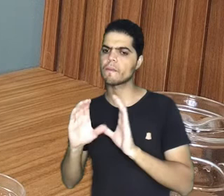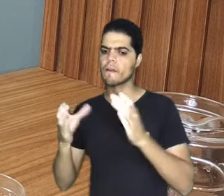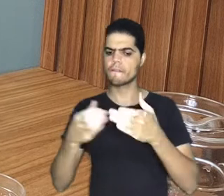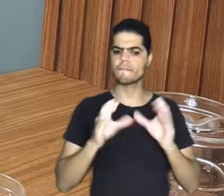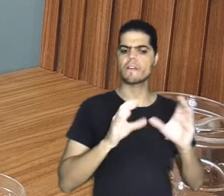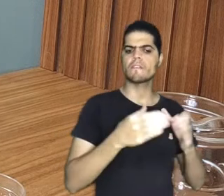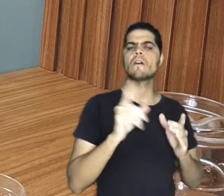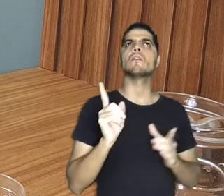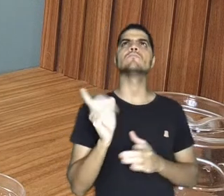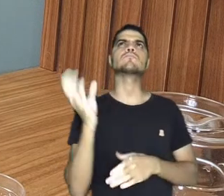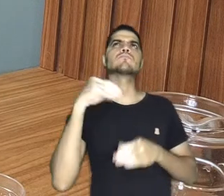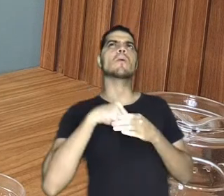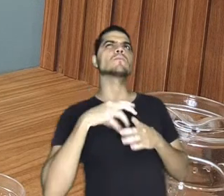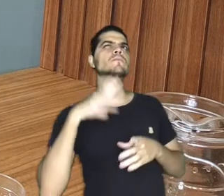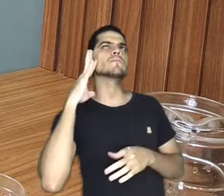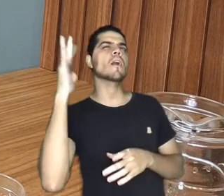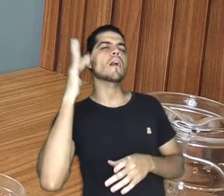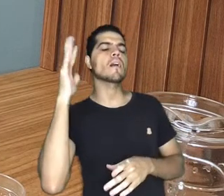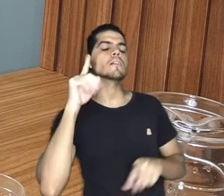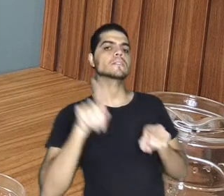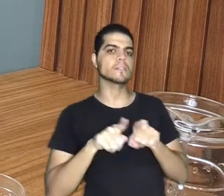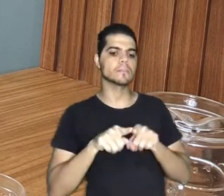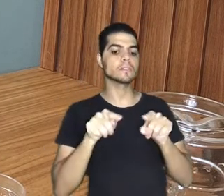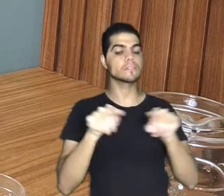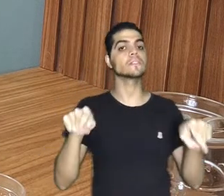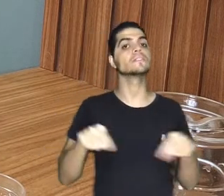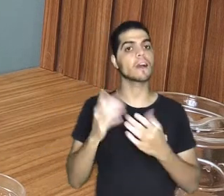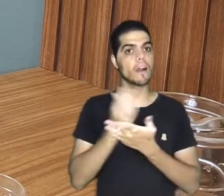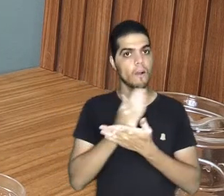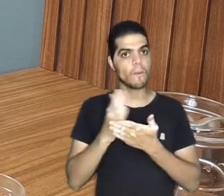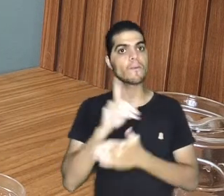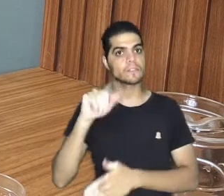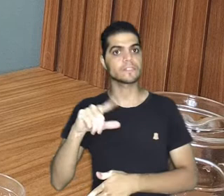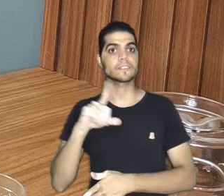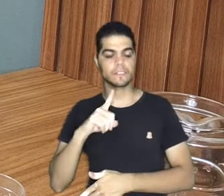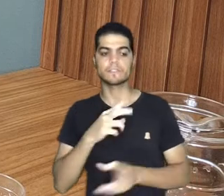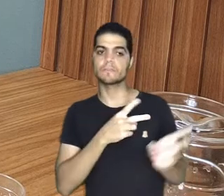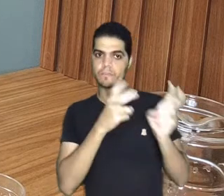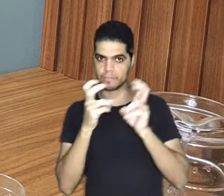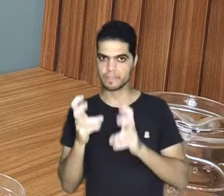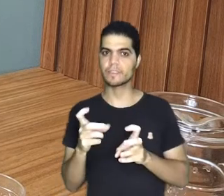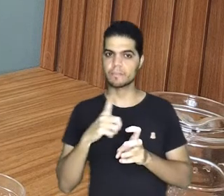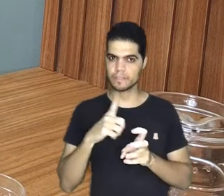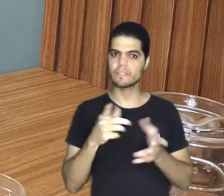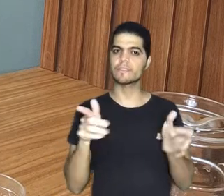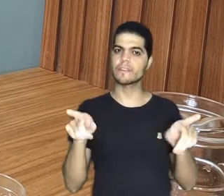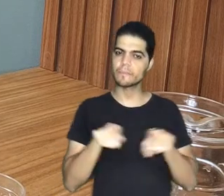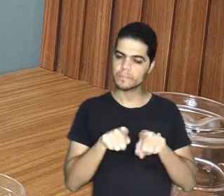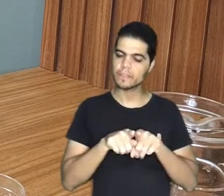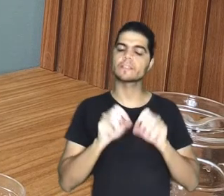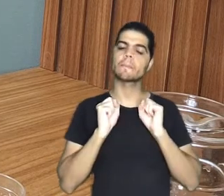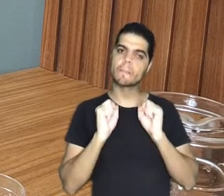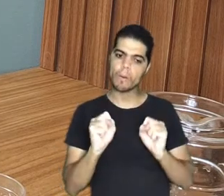dentro daquele processo de independência. Dentro de sala de aula eu já fiz algumas vezes essa atividade, Deus super certo. E o texto da Keaton Fritz